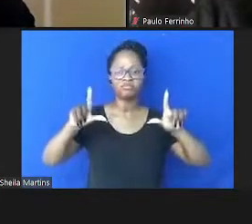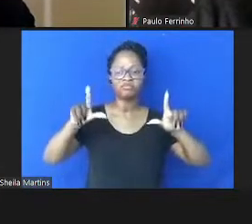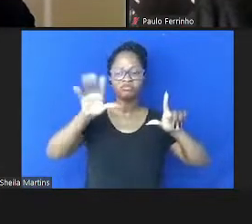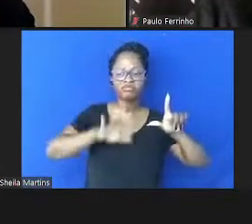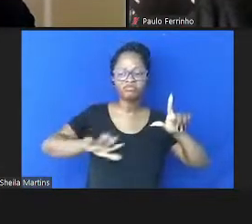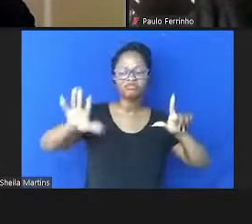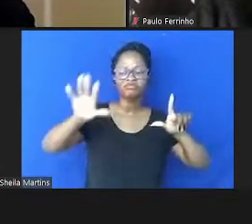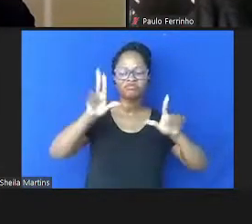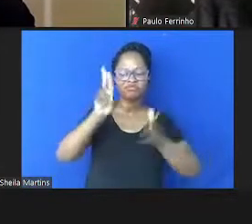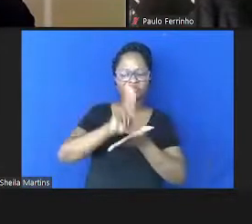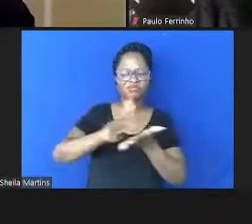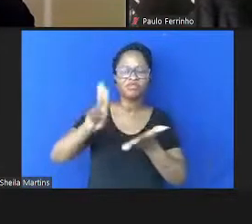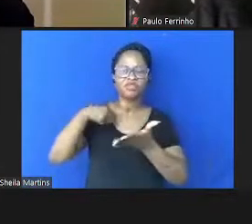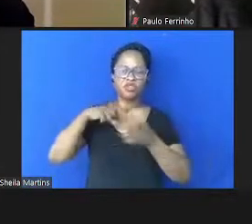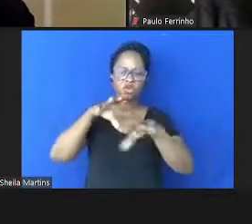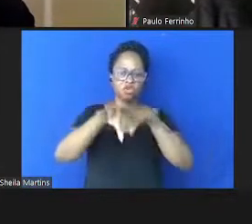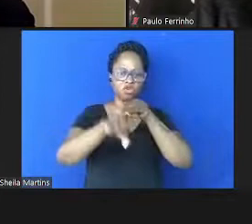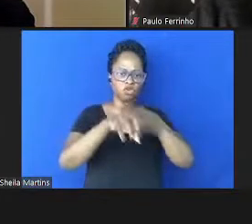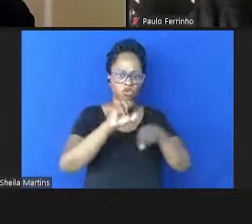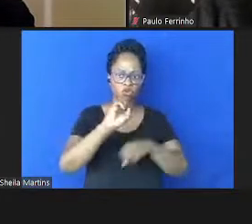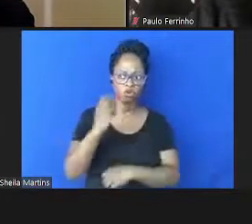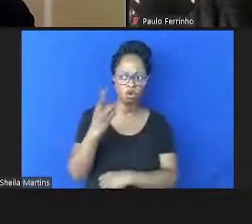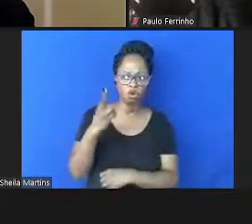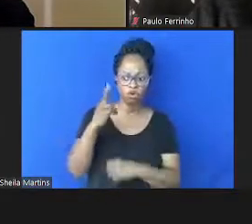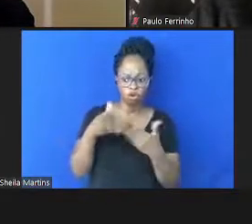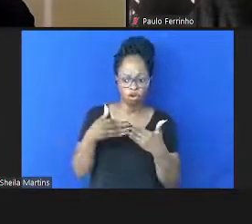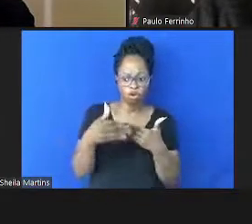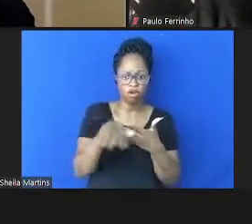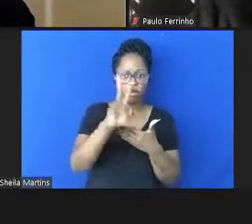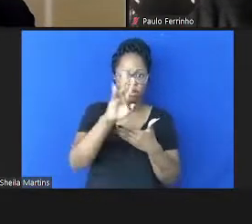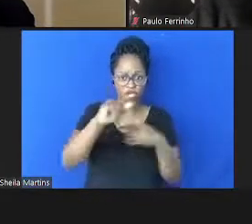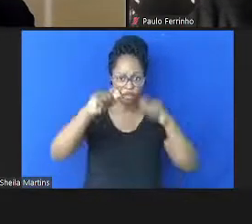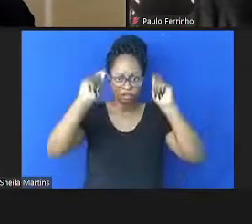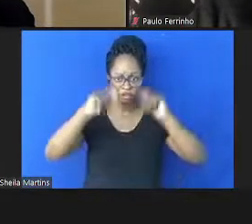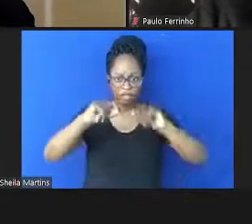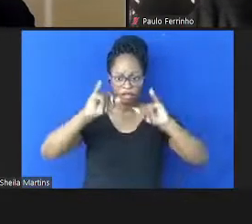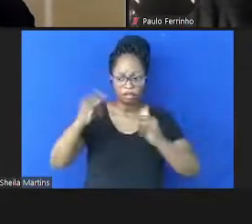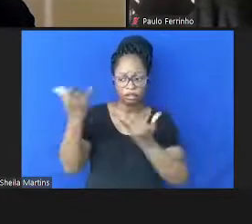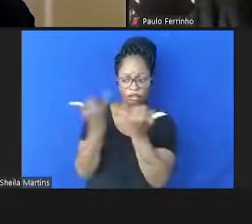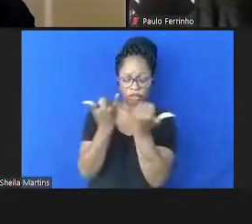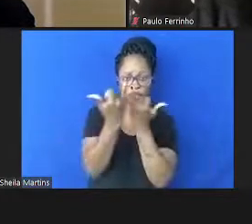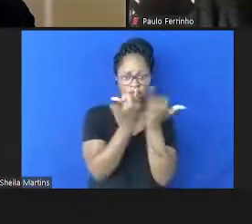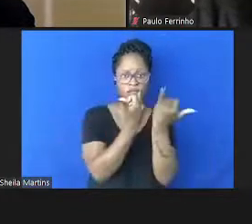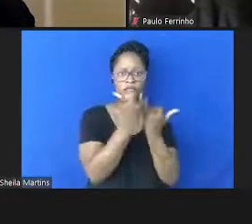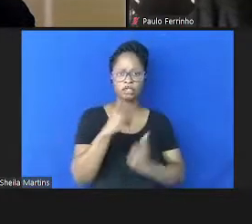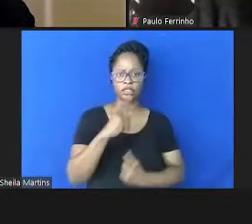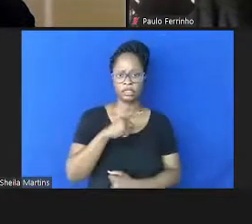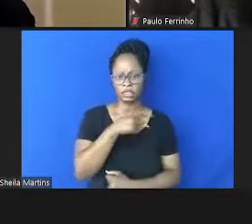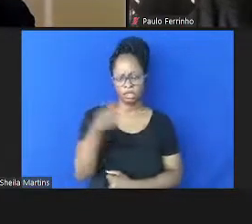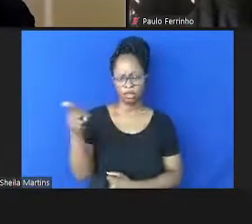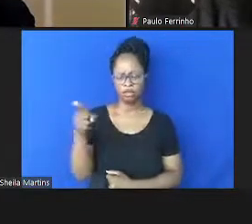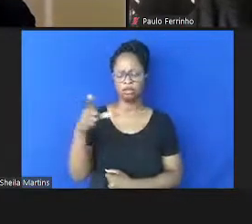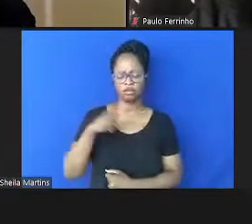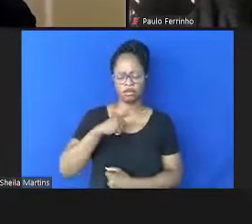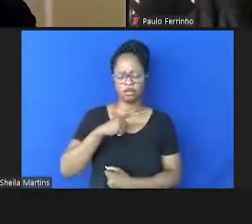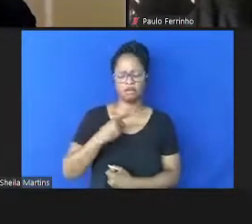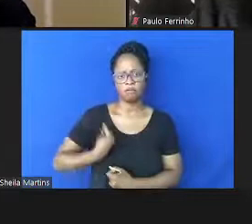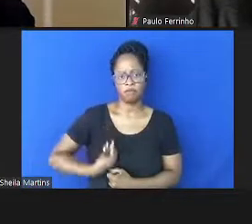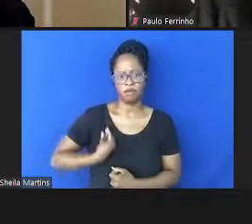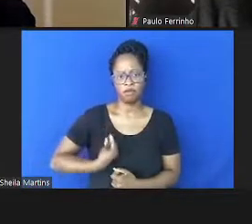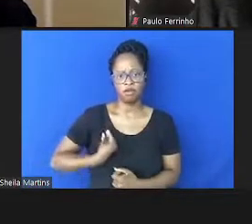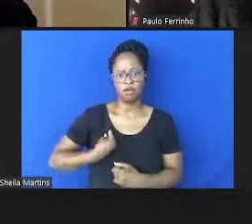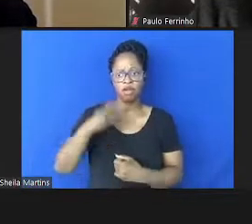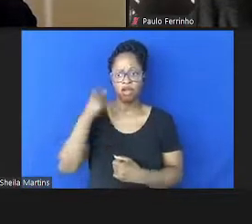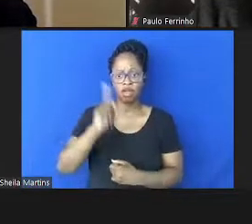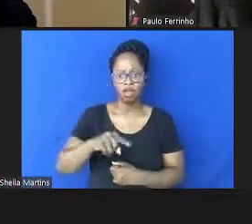Fomos informados um pouco bem-sima, mas o mais importante é que fomos informados e que temos todo o gosto em estar aqui neste seminário que trata